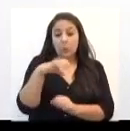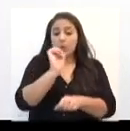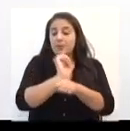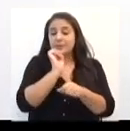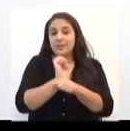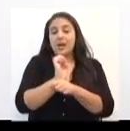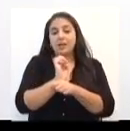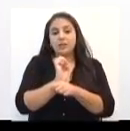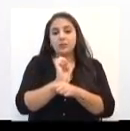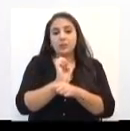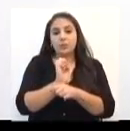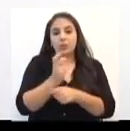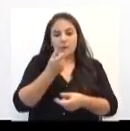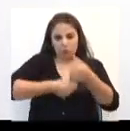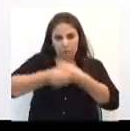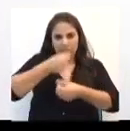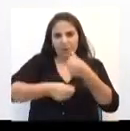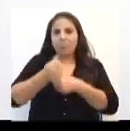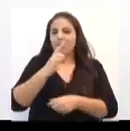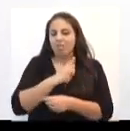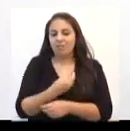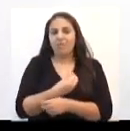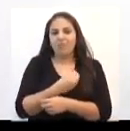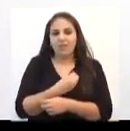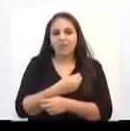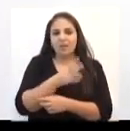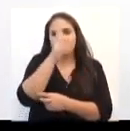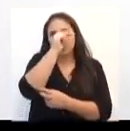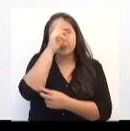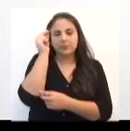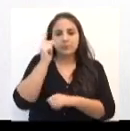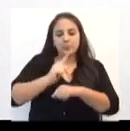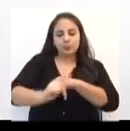vive, me parece que o Executivo Municipal e a cidade de Basso Fundo